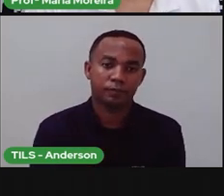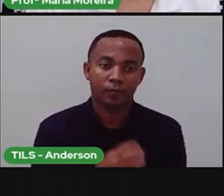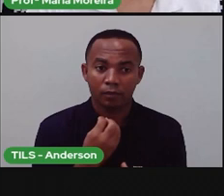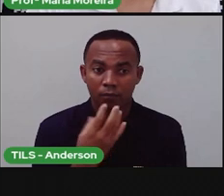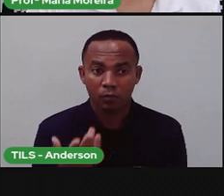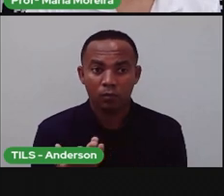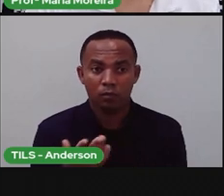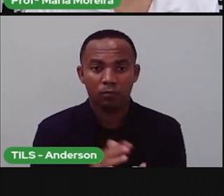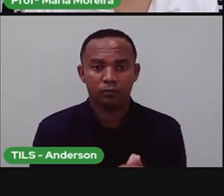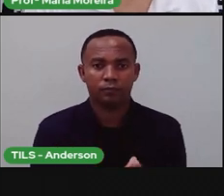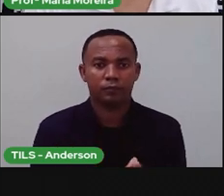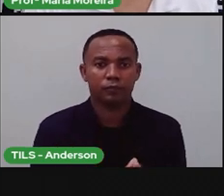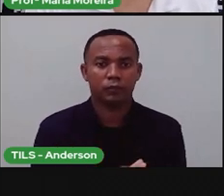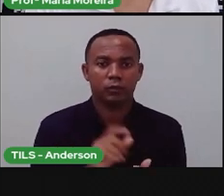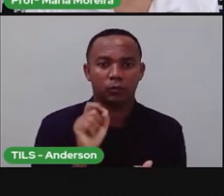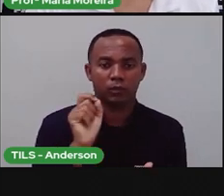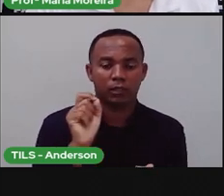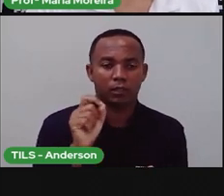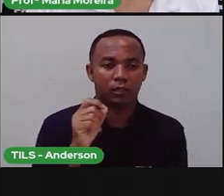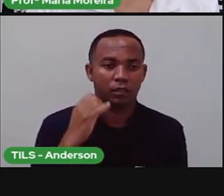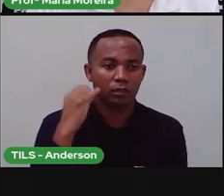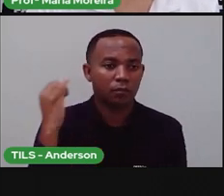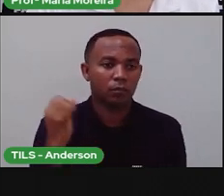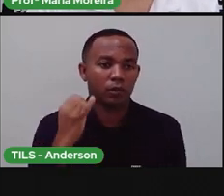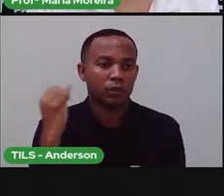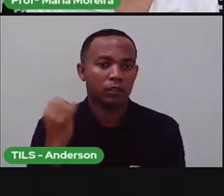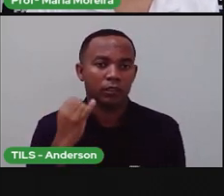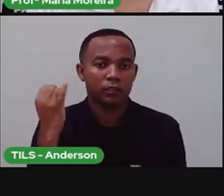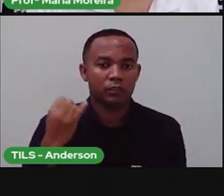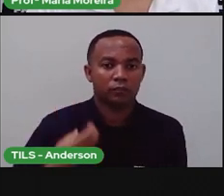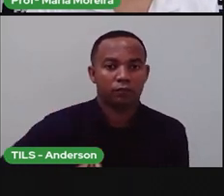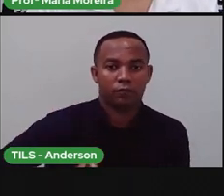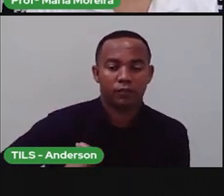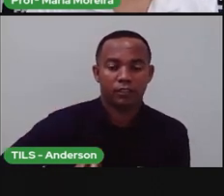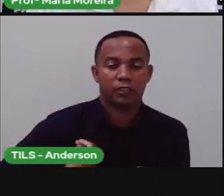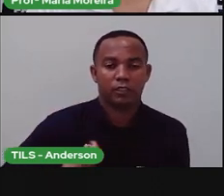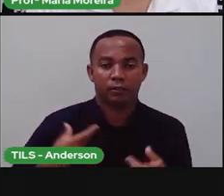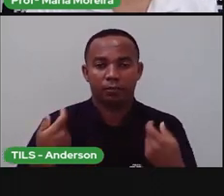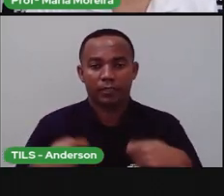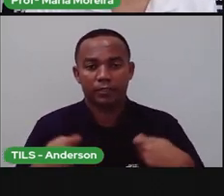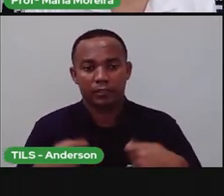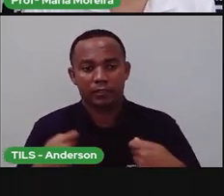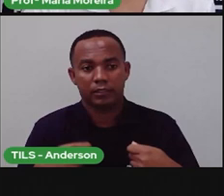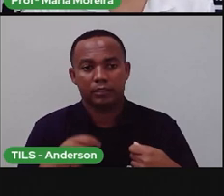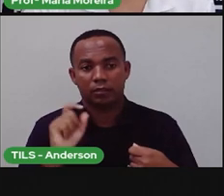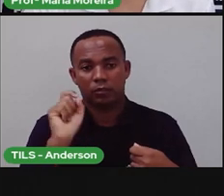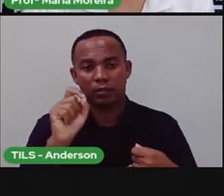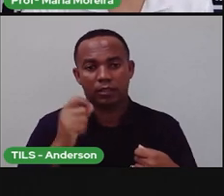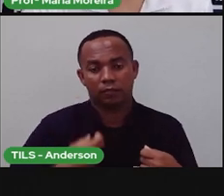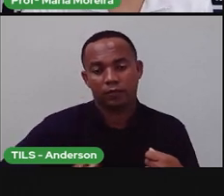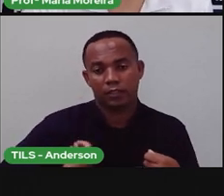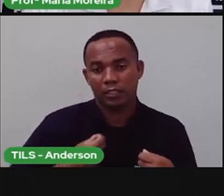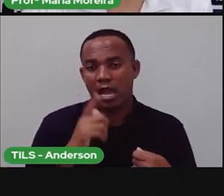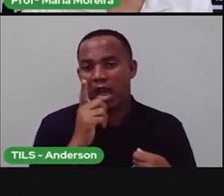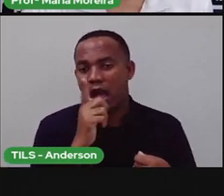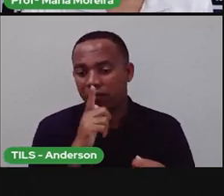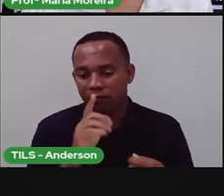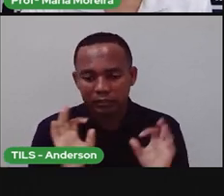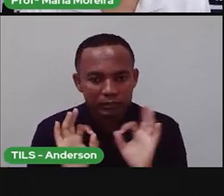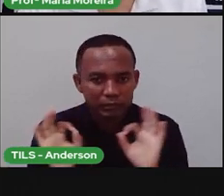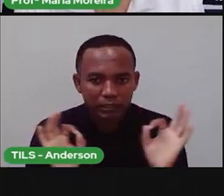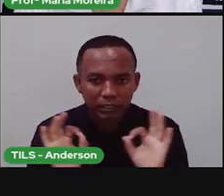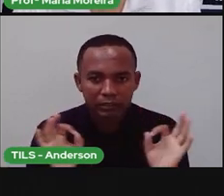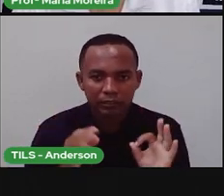Bom, veja o quanto que é interessante os seres vivos precisam de seres não vivos. A água não tem vida.